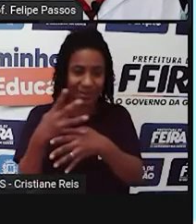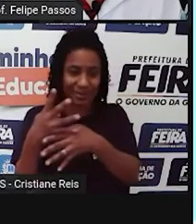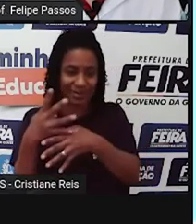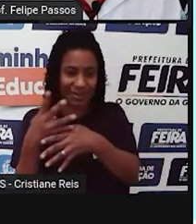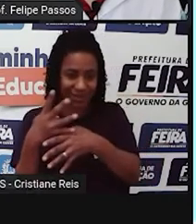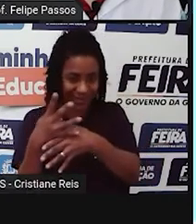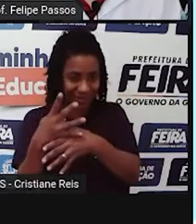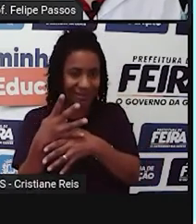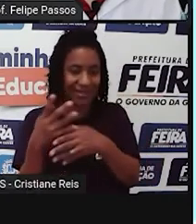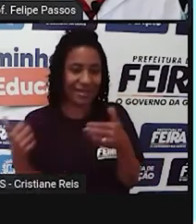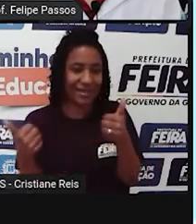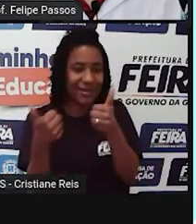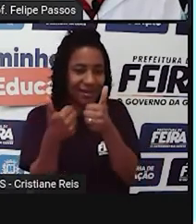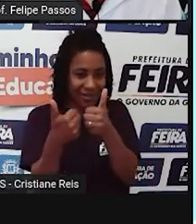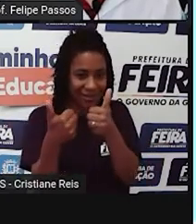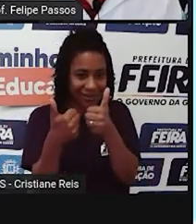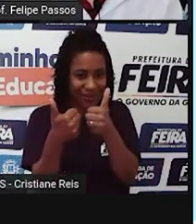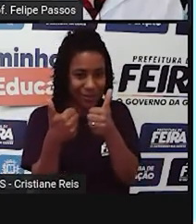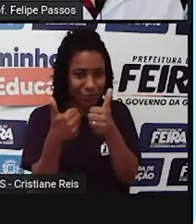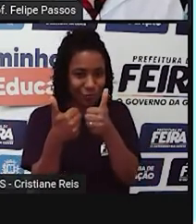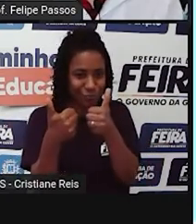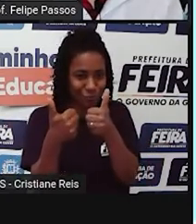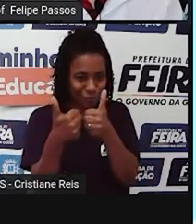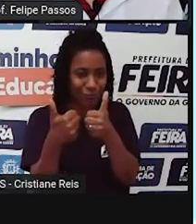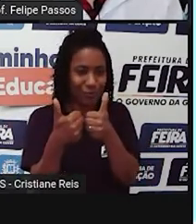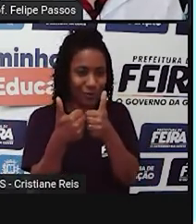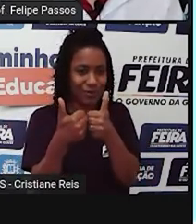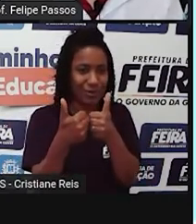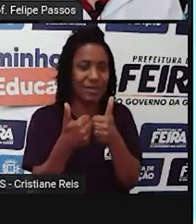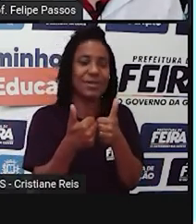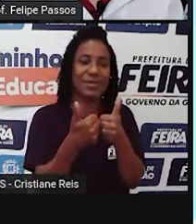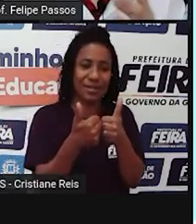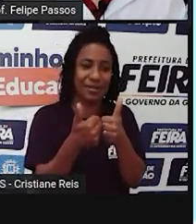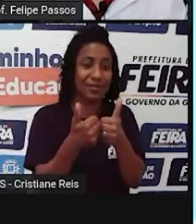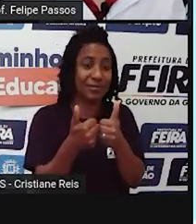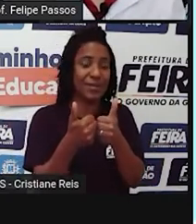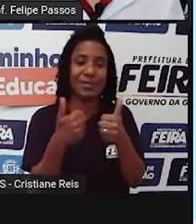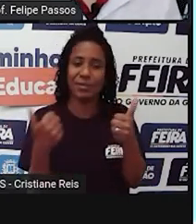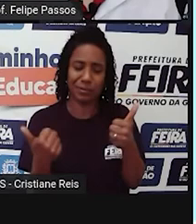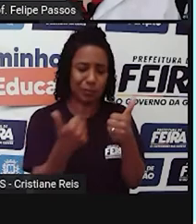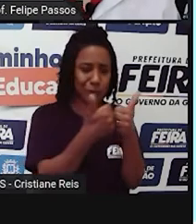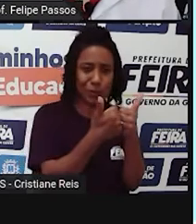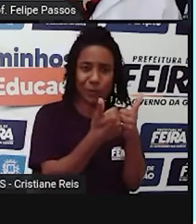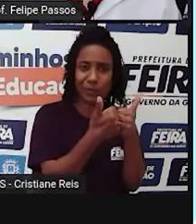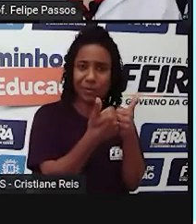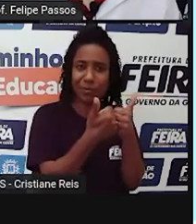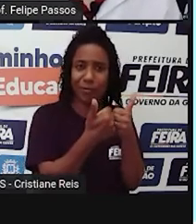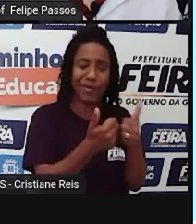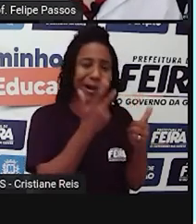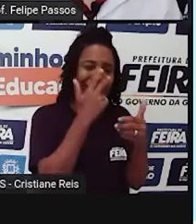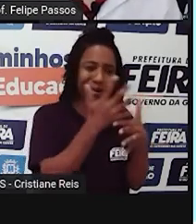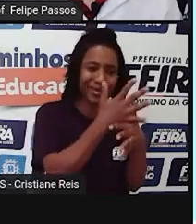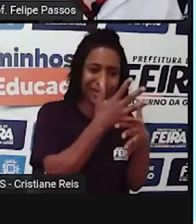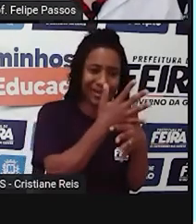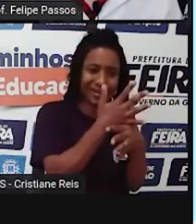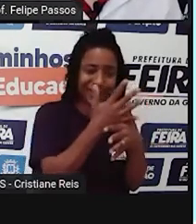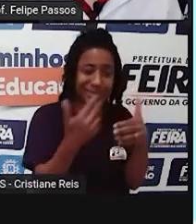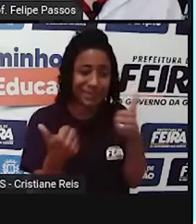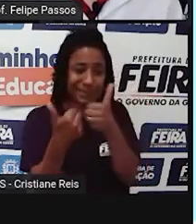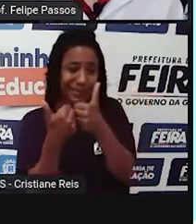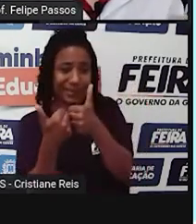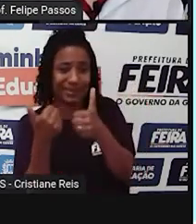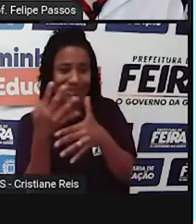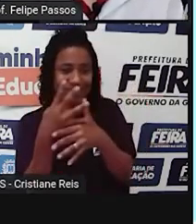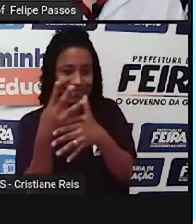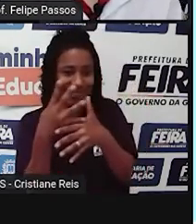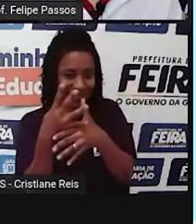fronteiras, elas se misturam. Então, fica difícil até saber onde termina uma cidade, onde começa outra. Às vezes